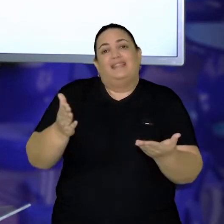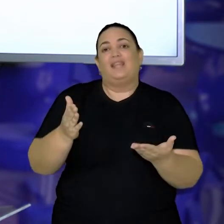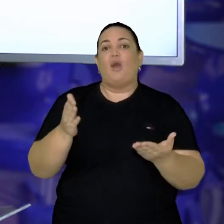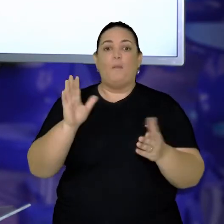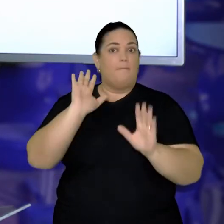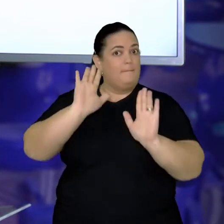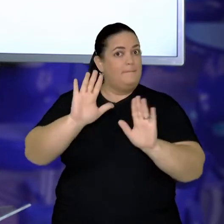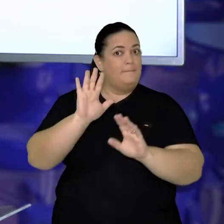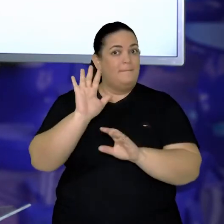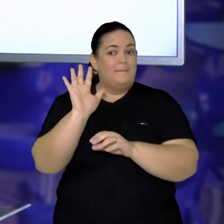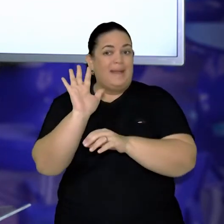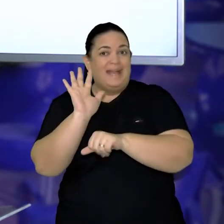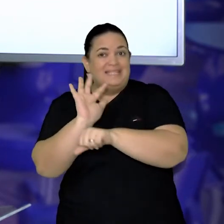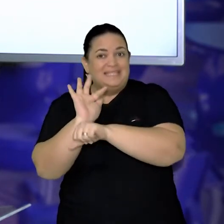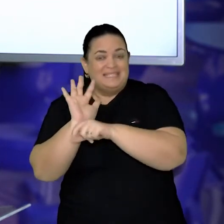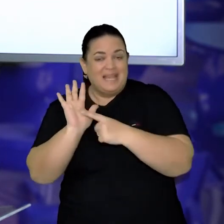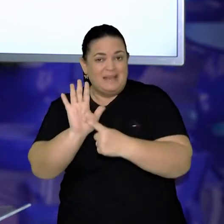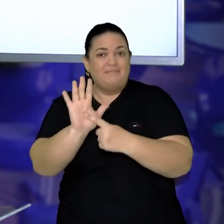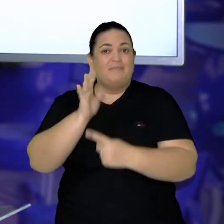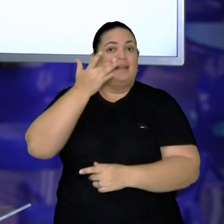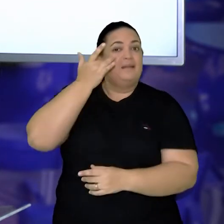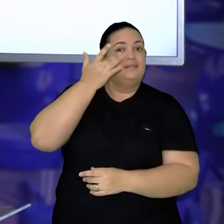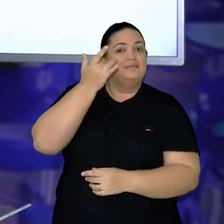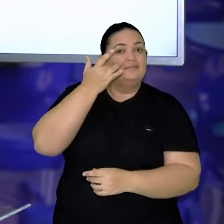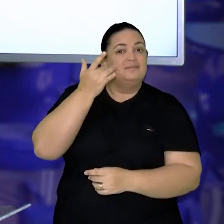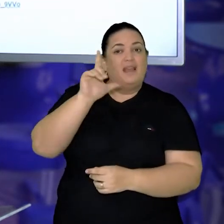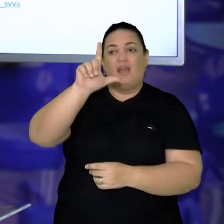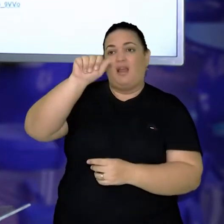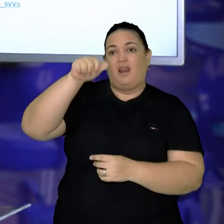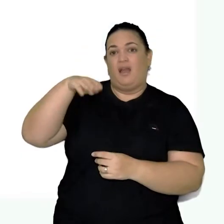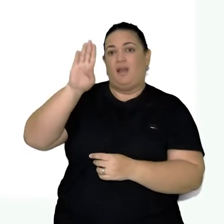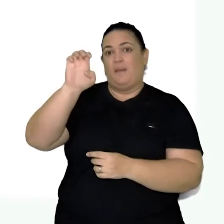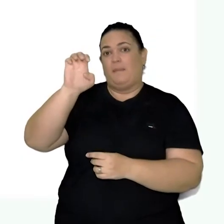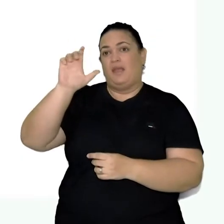construído por pessoas populares como nós.